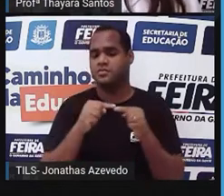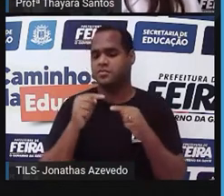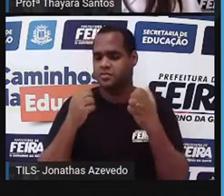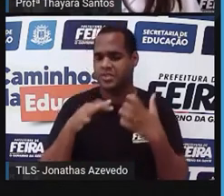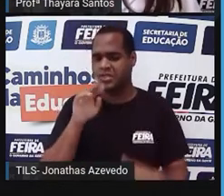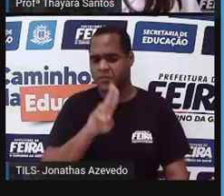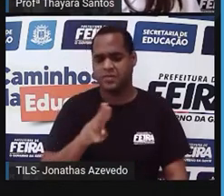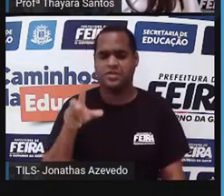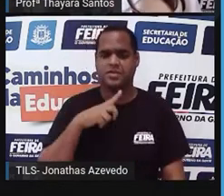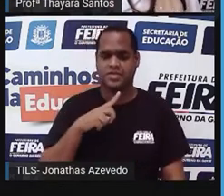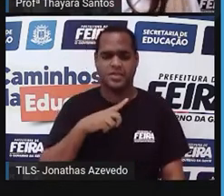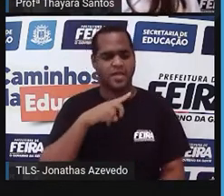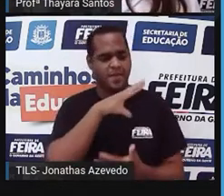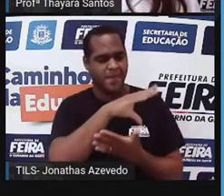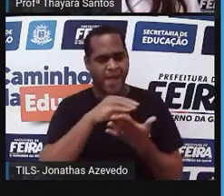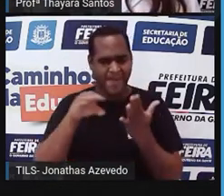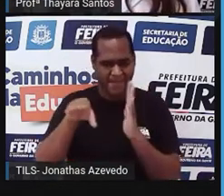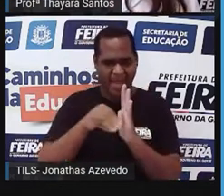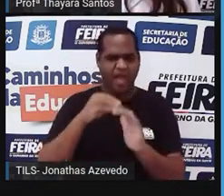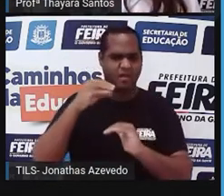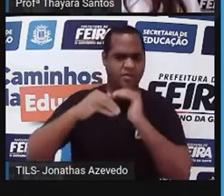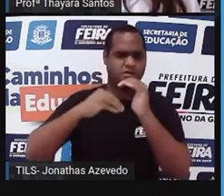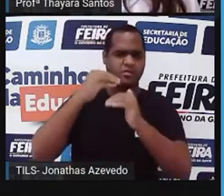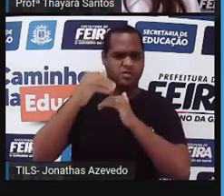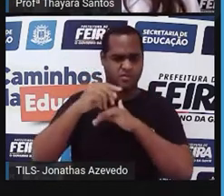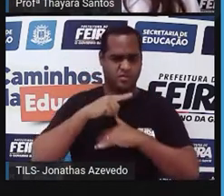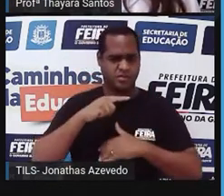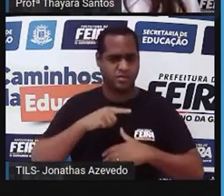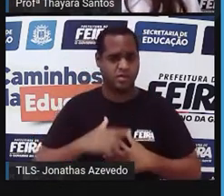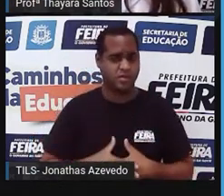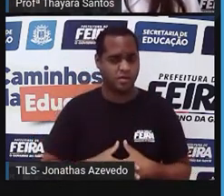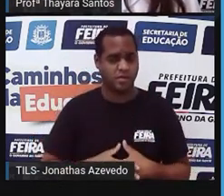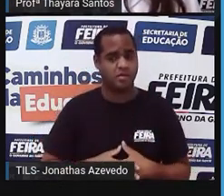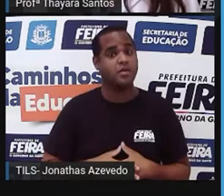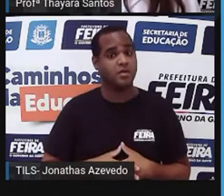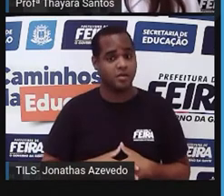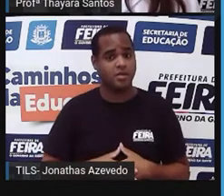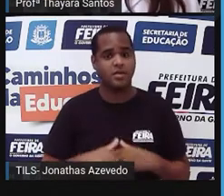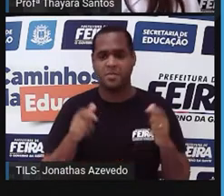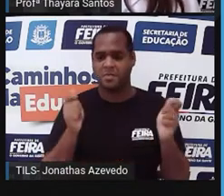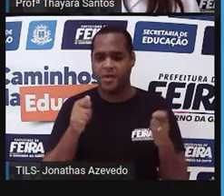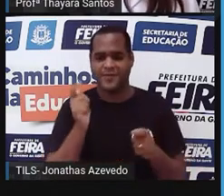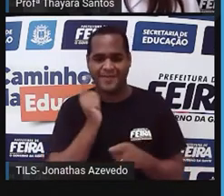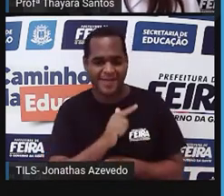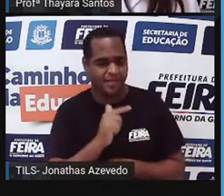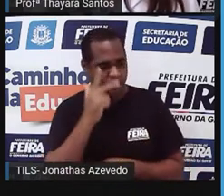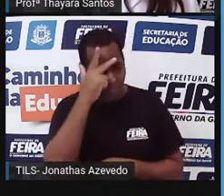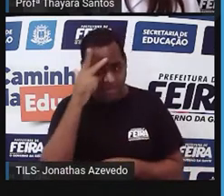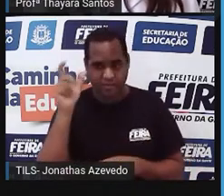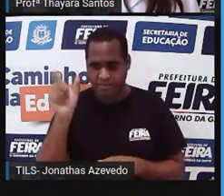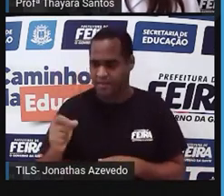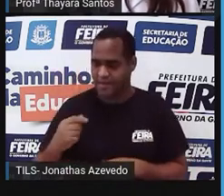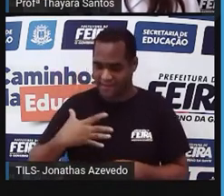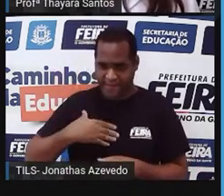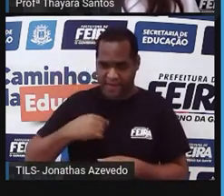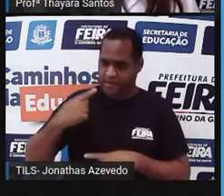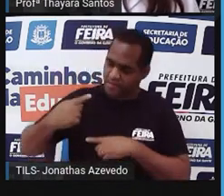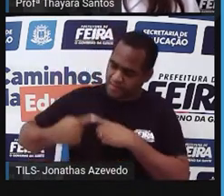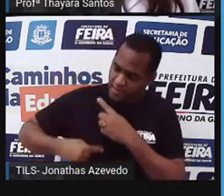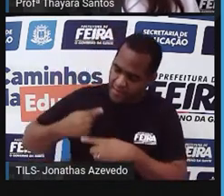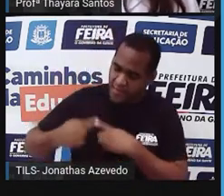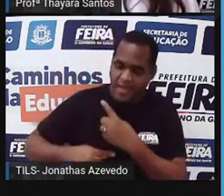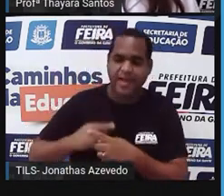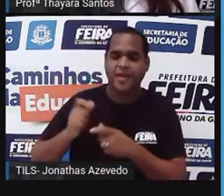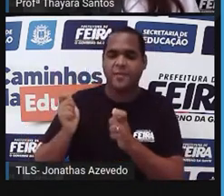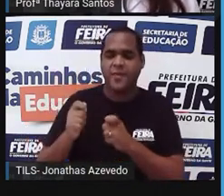uso uma estrutura, mais ela se desenvolve? E será que a gente consegue mesmo passar para os nossos descendentes as características